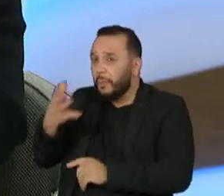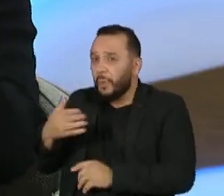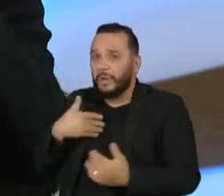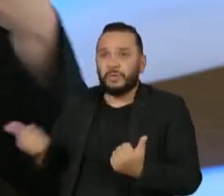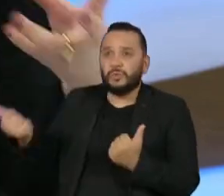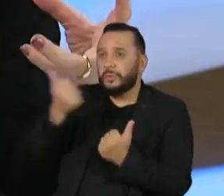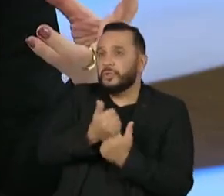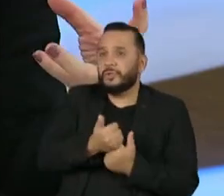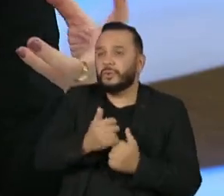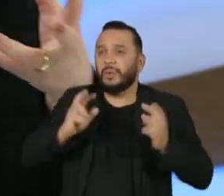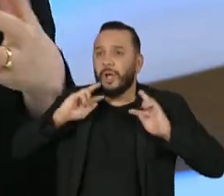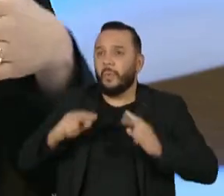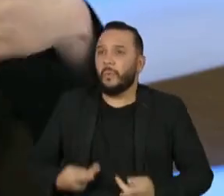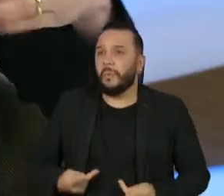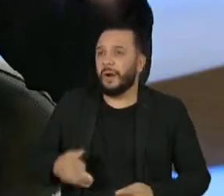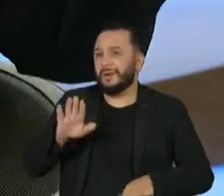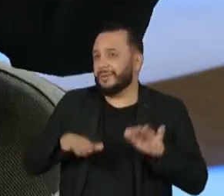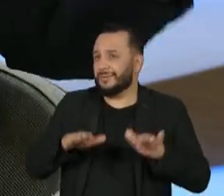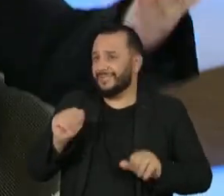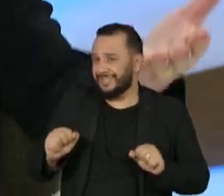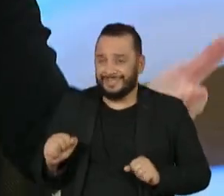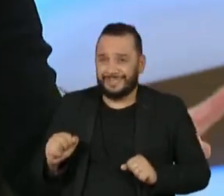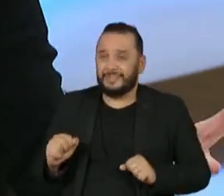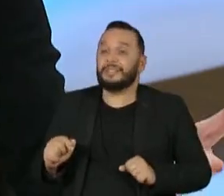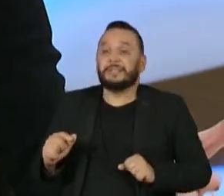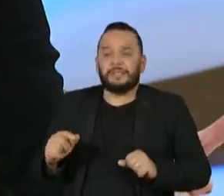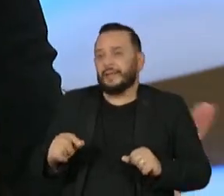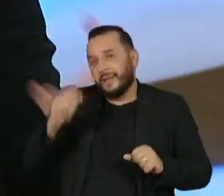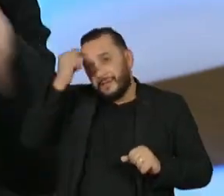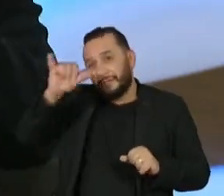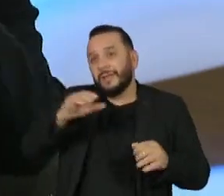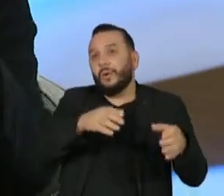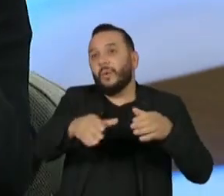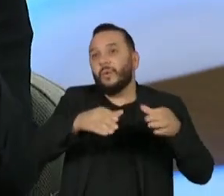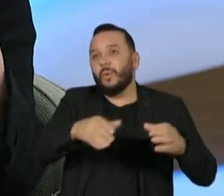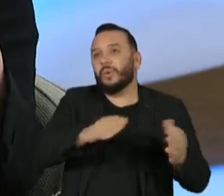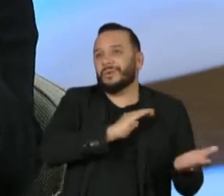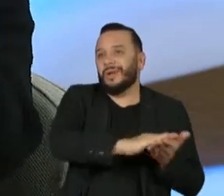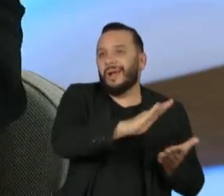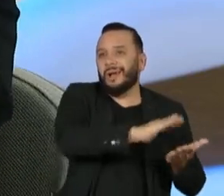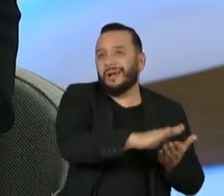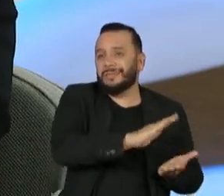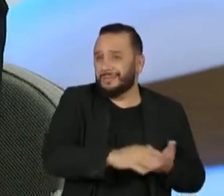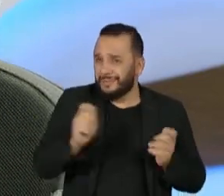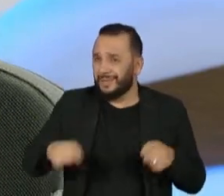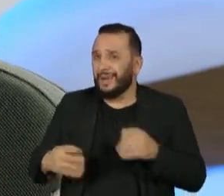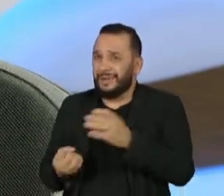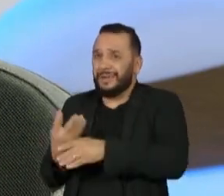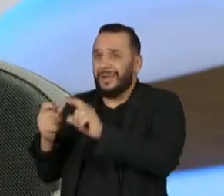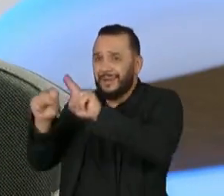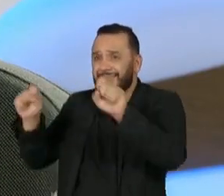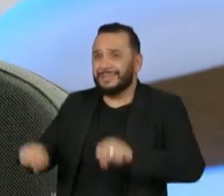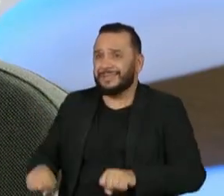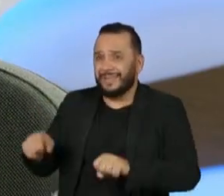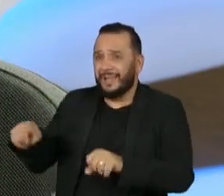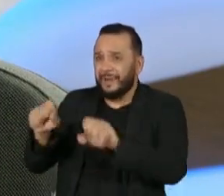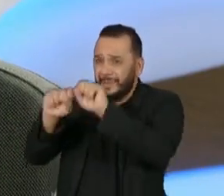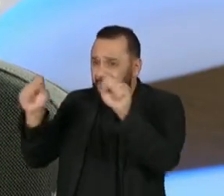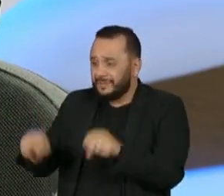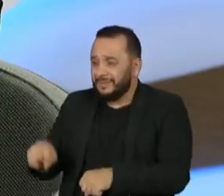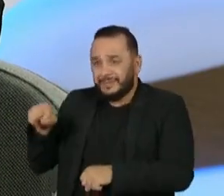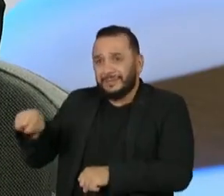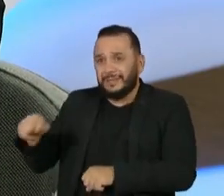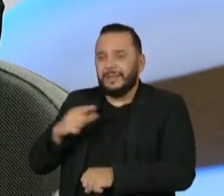substituir, nesse caso específico, novos concursos públicos por um sistema. Lembrando que é um sistema que é